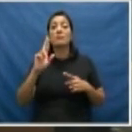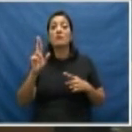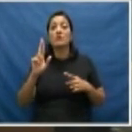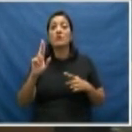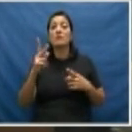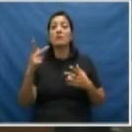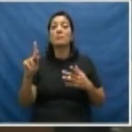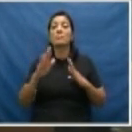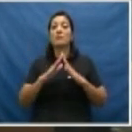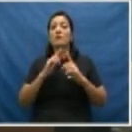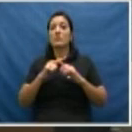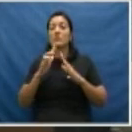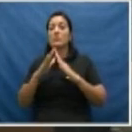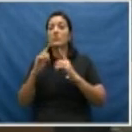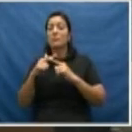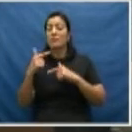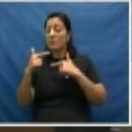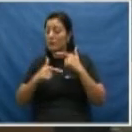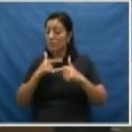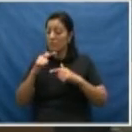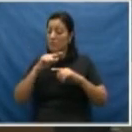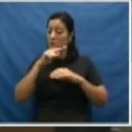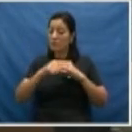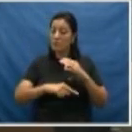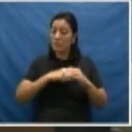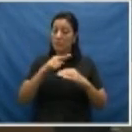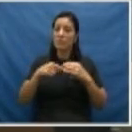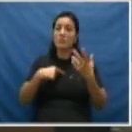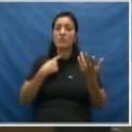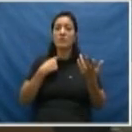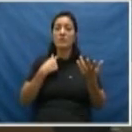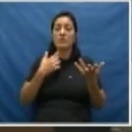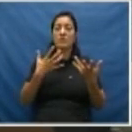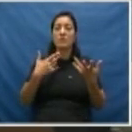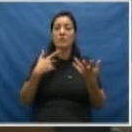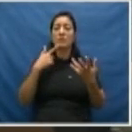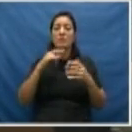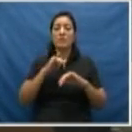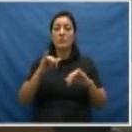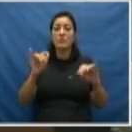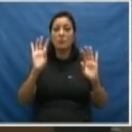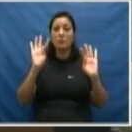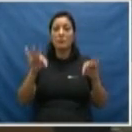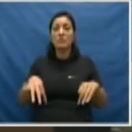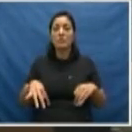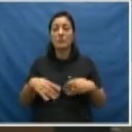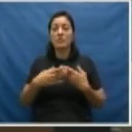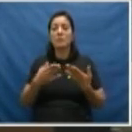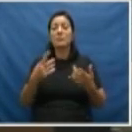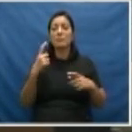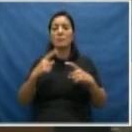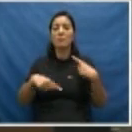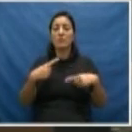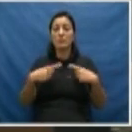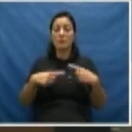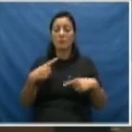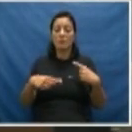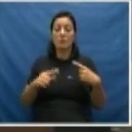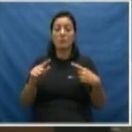Então, nós temos muito o que trabalhar no mundo. Eu até queria colocar para vocês aqui, para finalizar a nossa discussão,